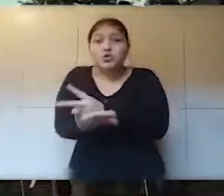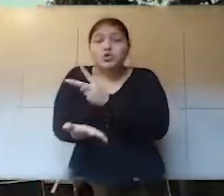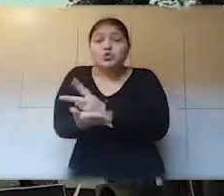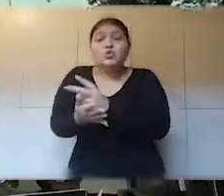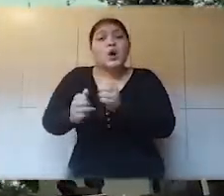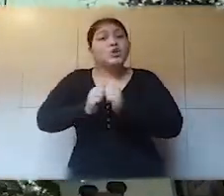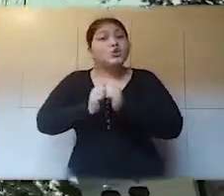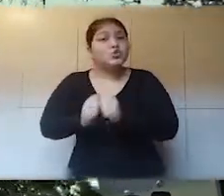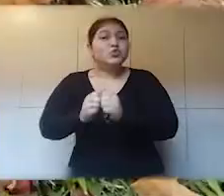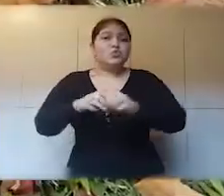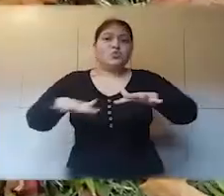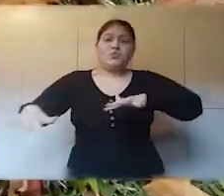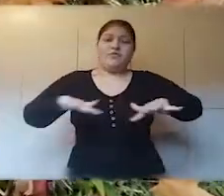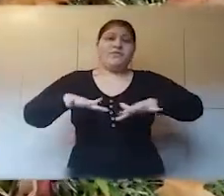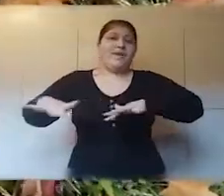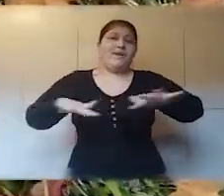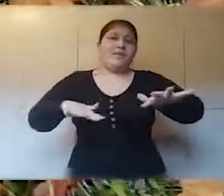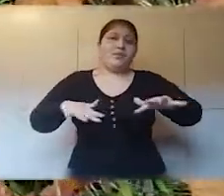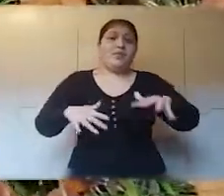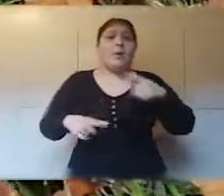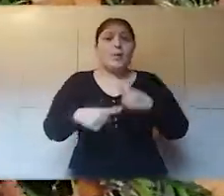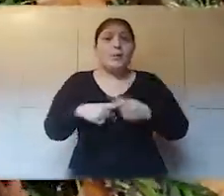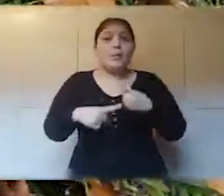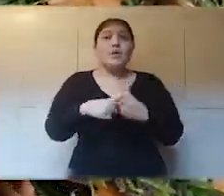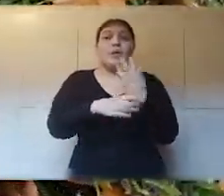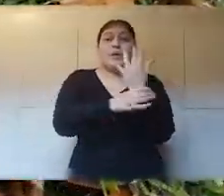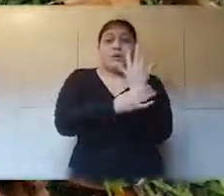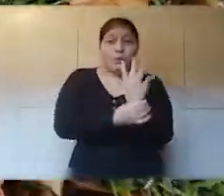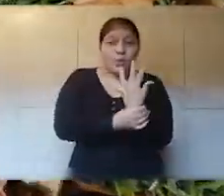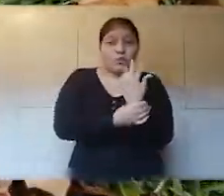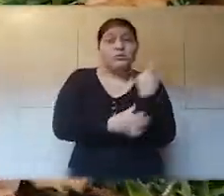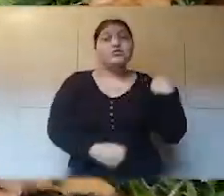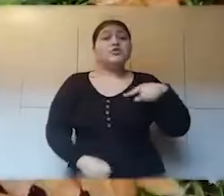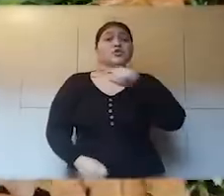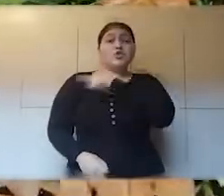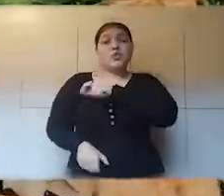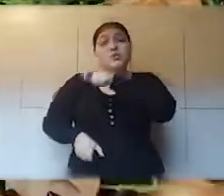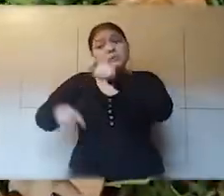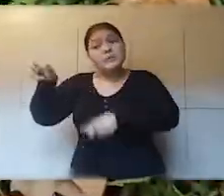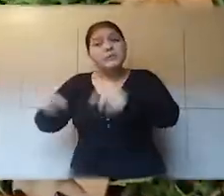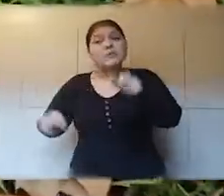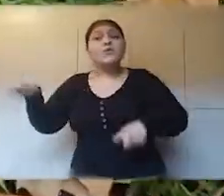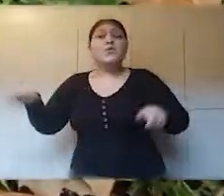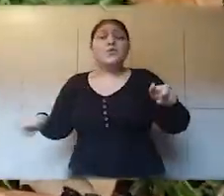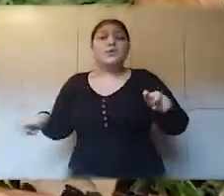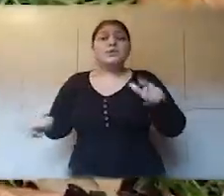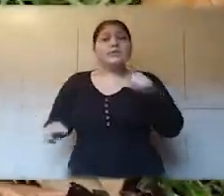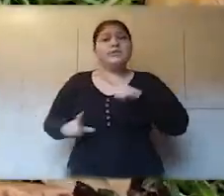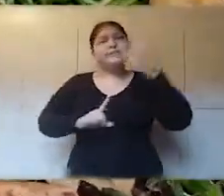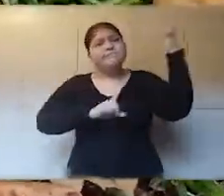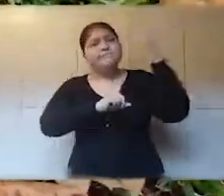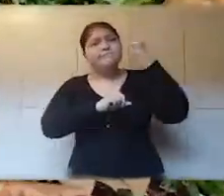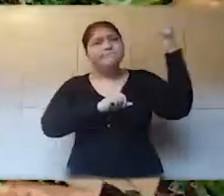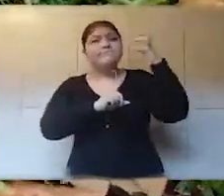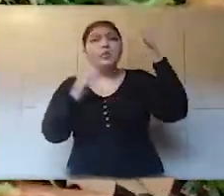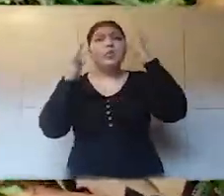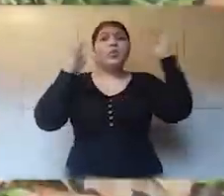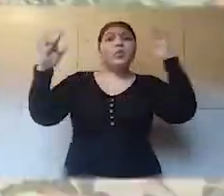e mobilizados, porque nós somos a URGS, inspiradora e solidária.